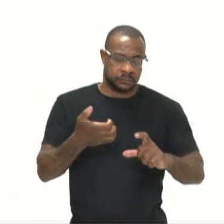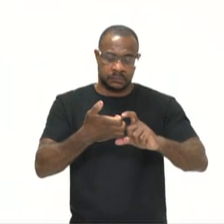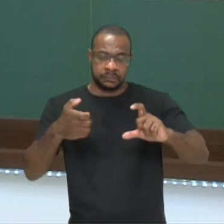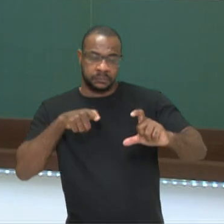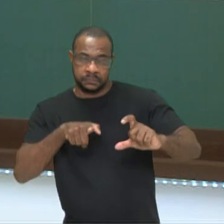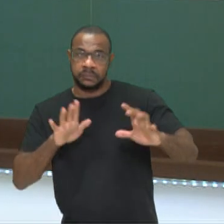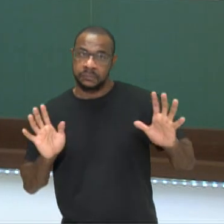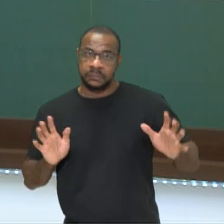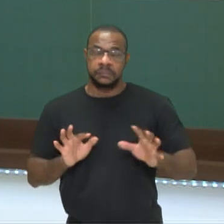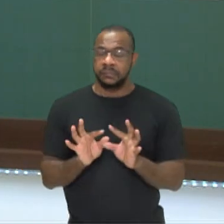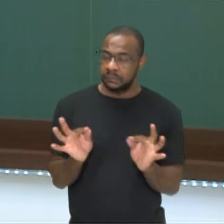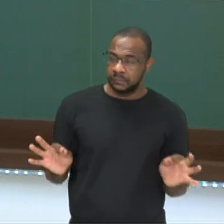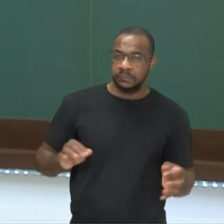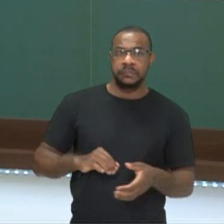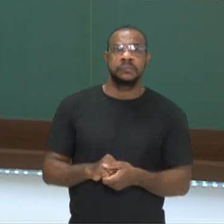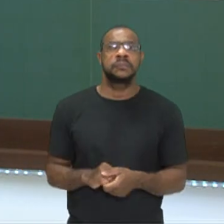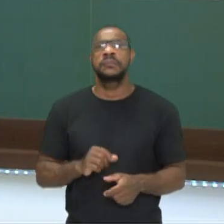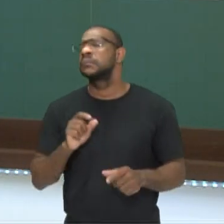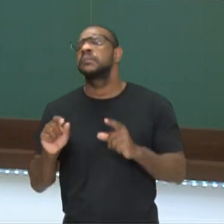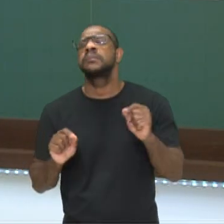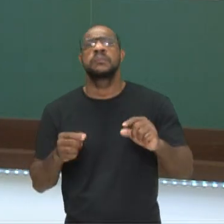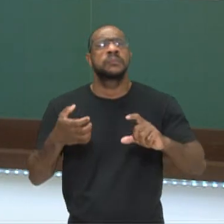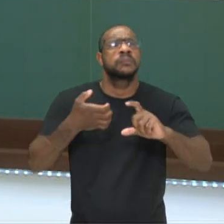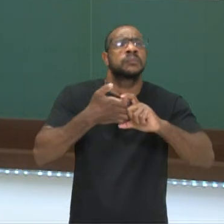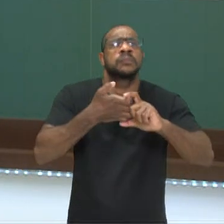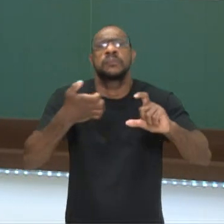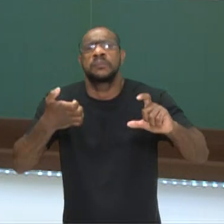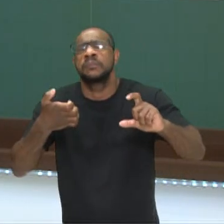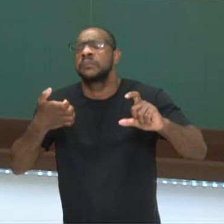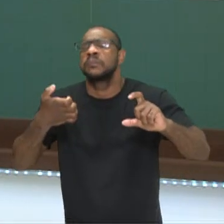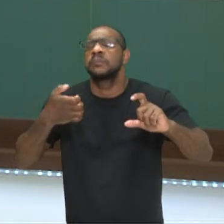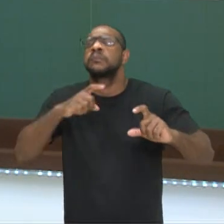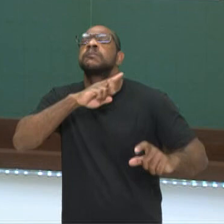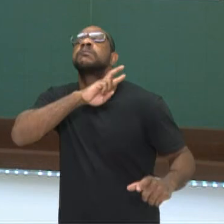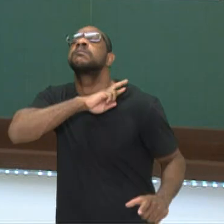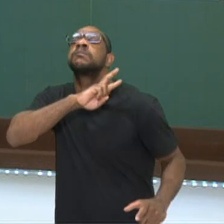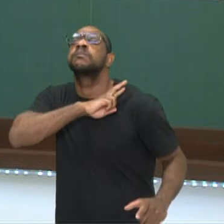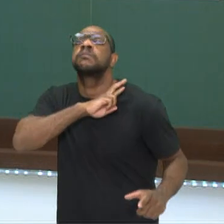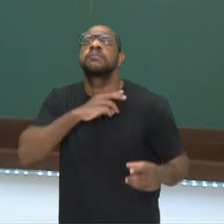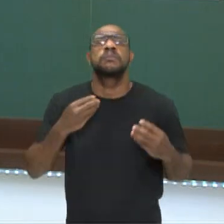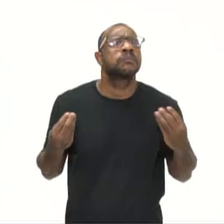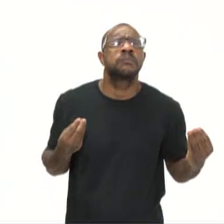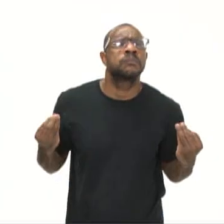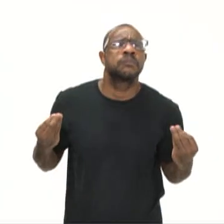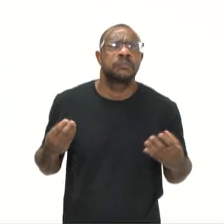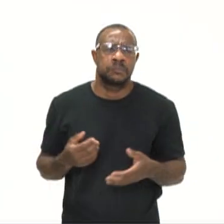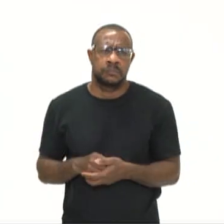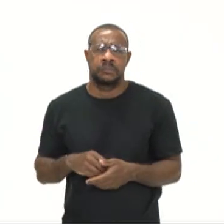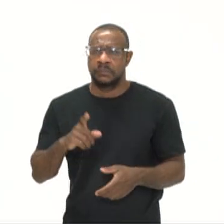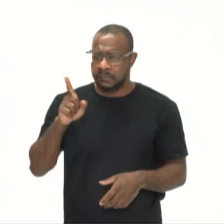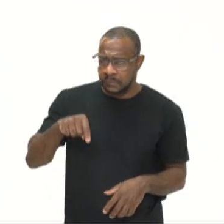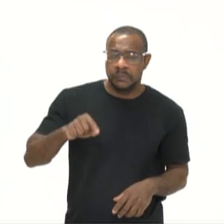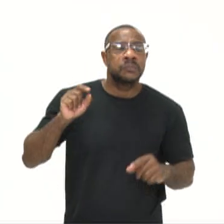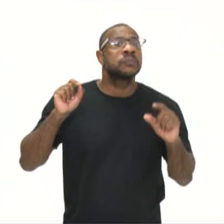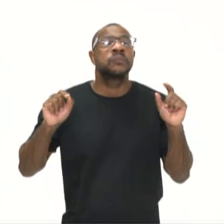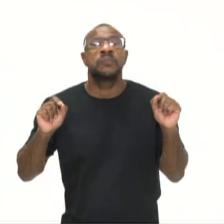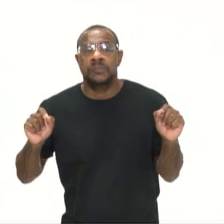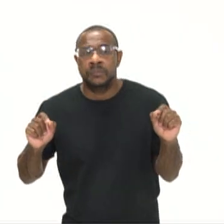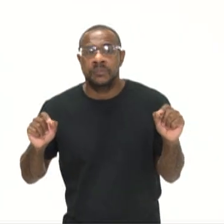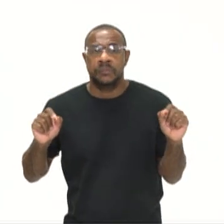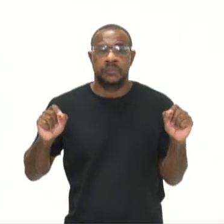assim, tá? Mas o que seria uma equação do segundo grau? Uma equação do segundo grau